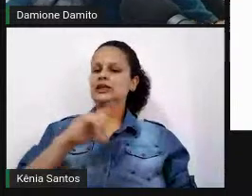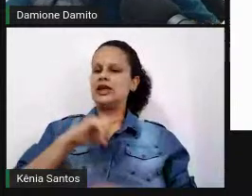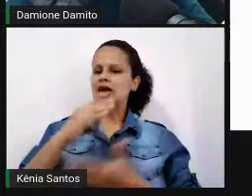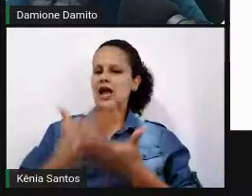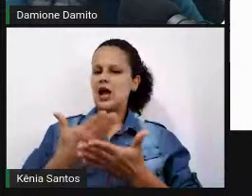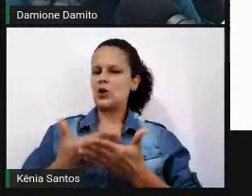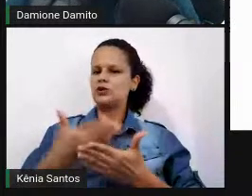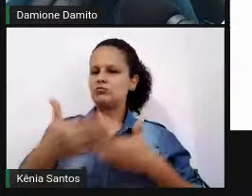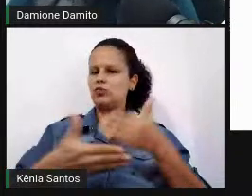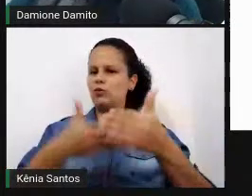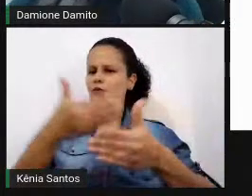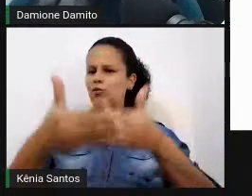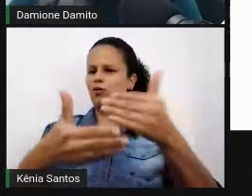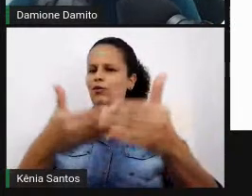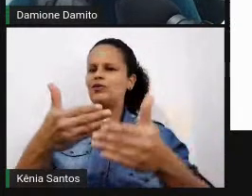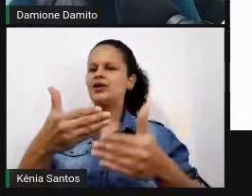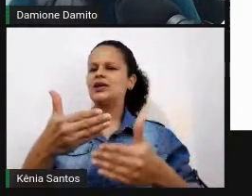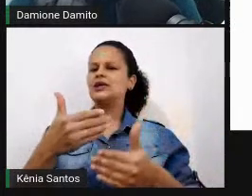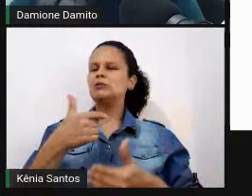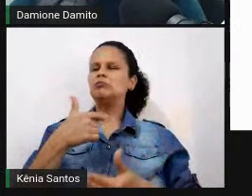imagino que diversas vezes, né,